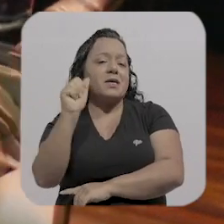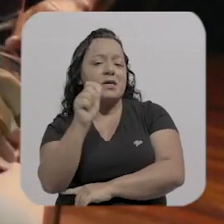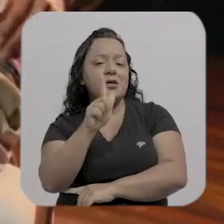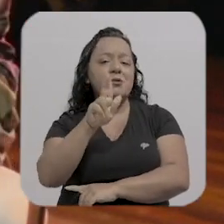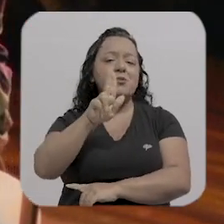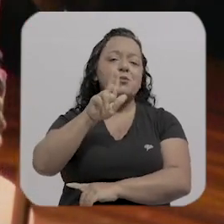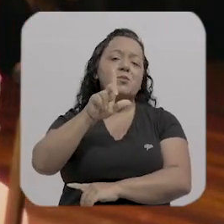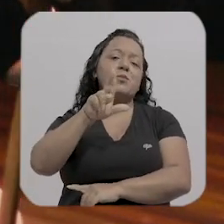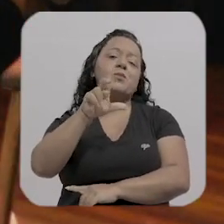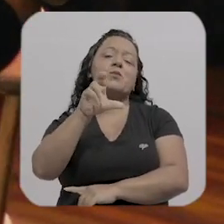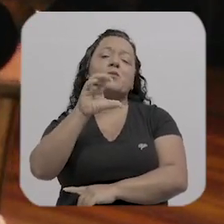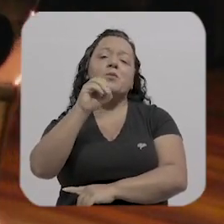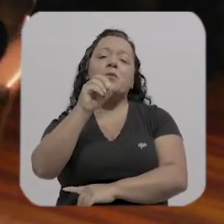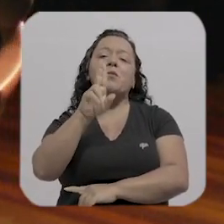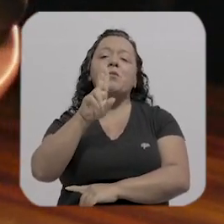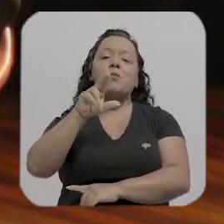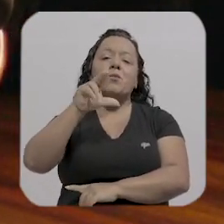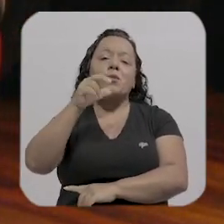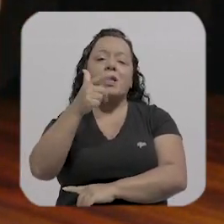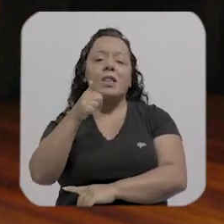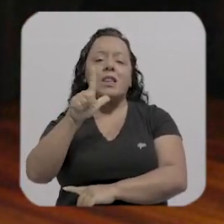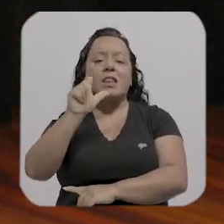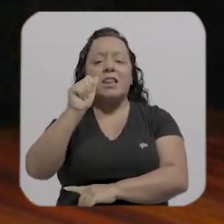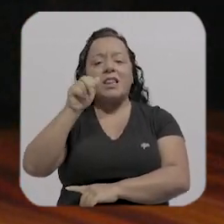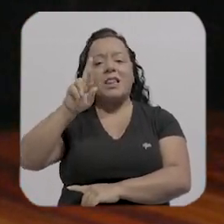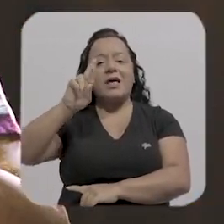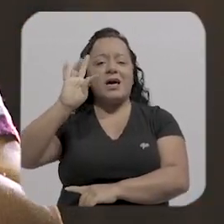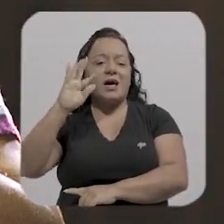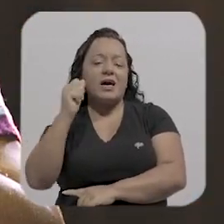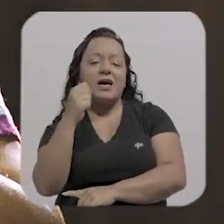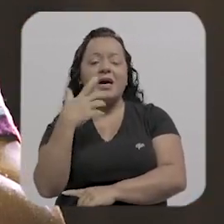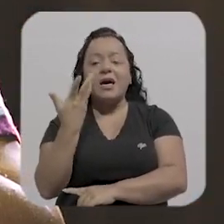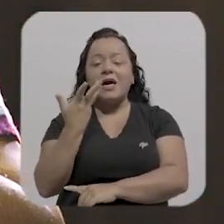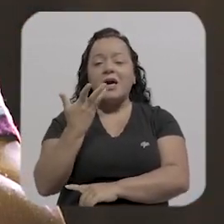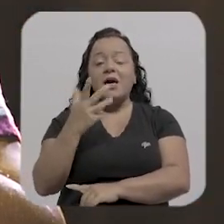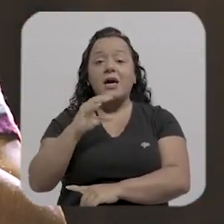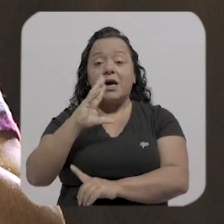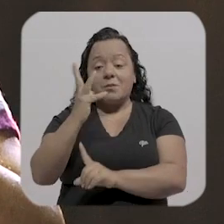é multidão a outra parte e o Bubu virou assim pra mim